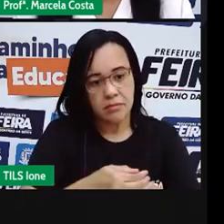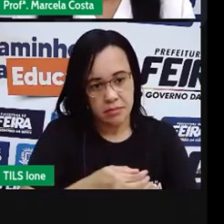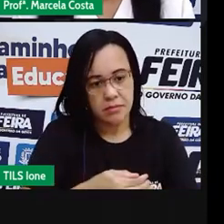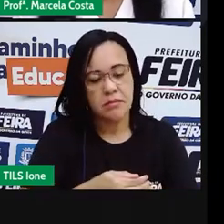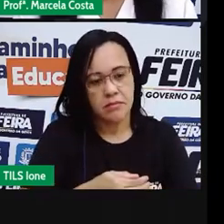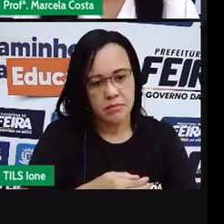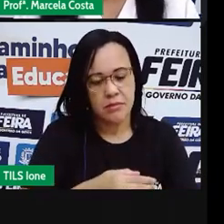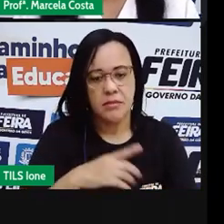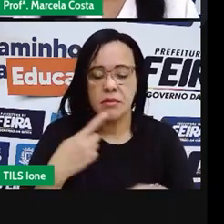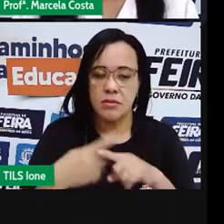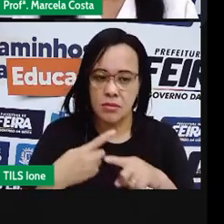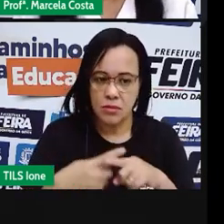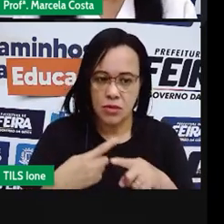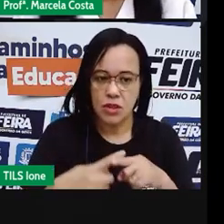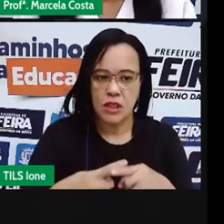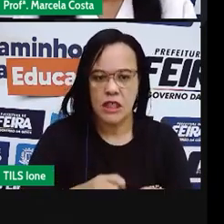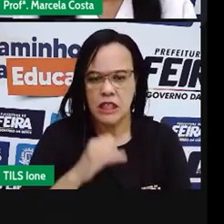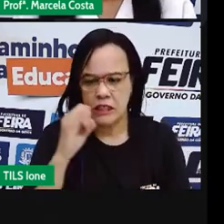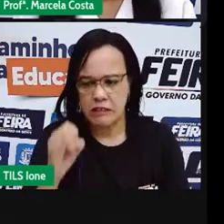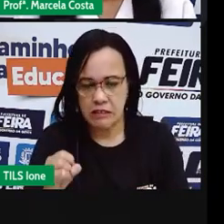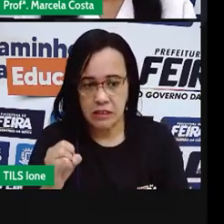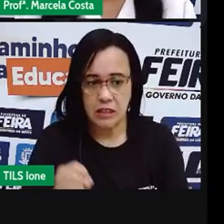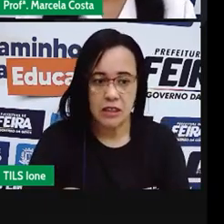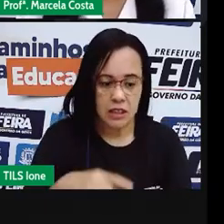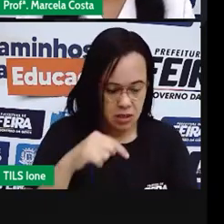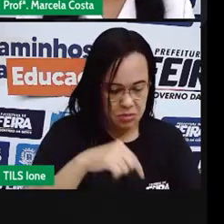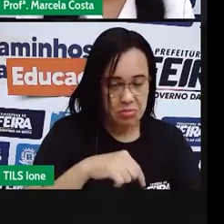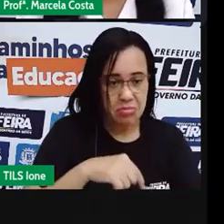do evangelho não esteja acumulado.